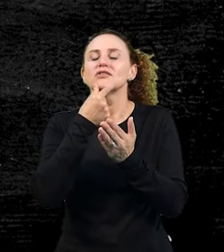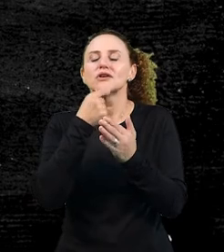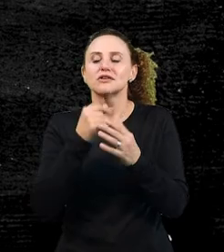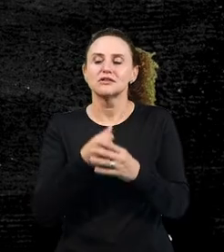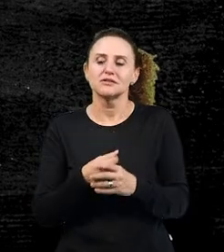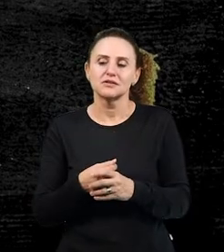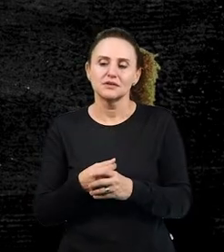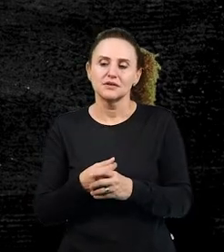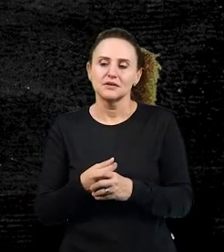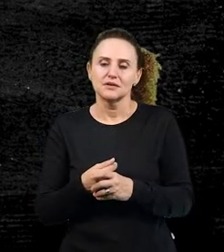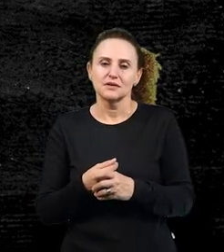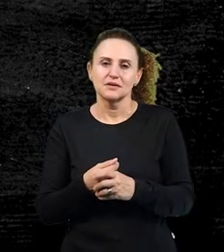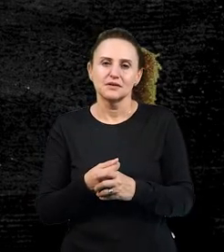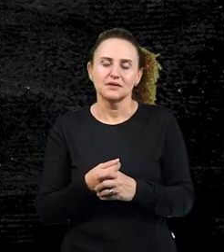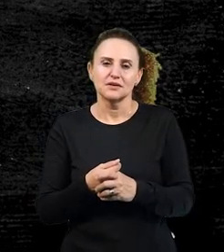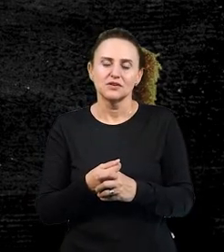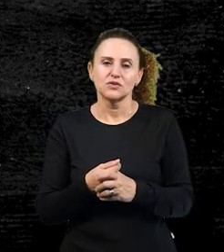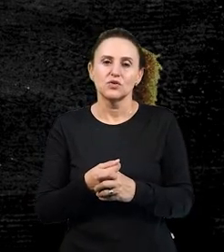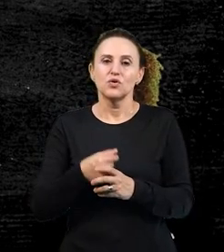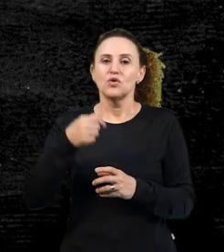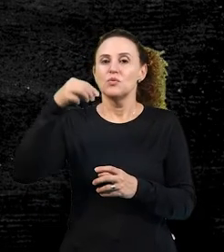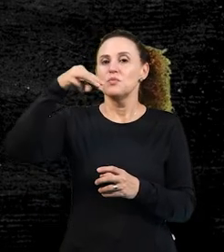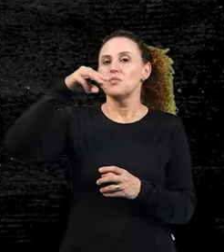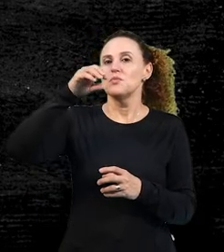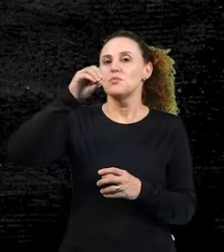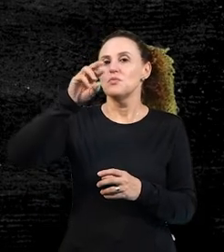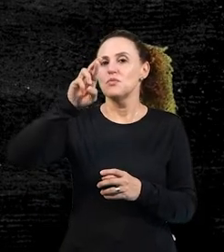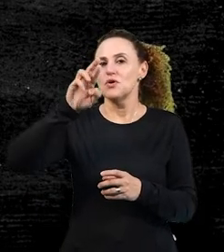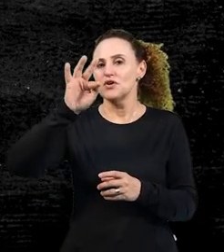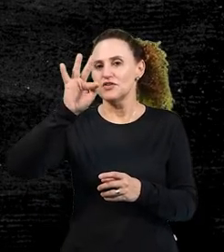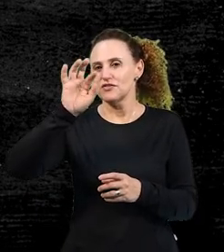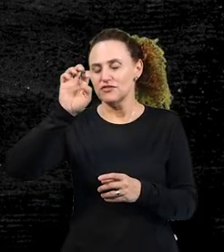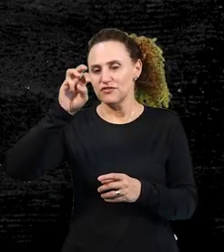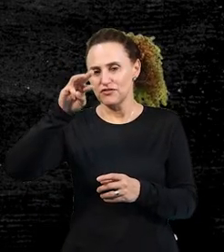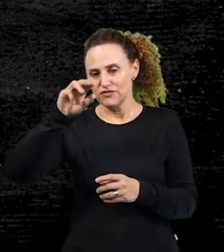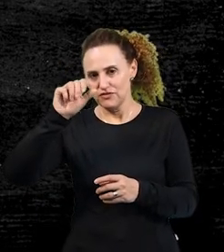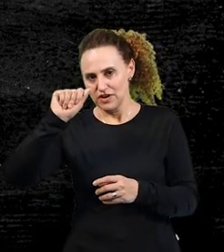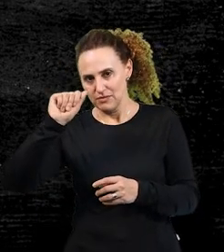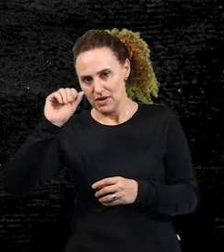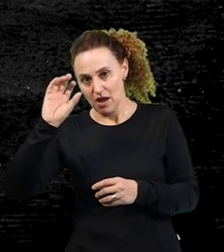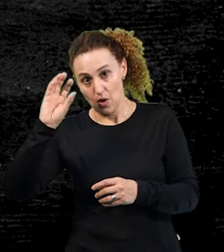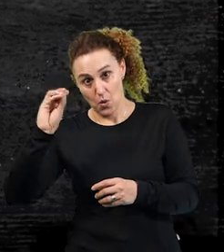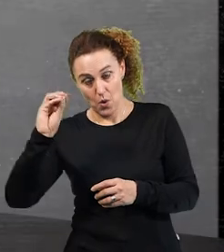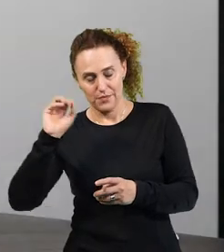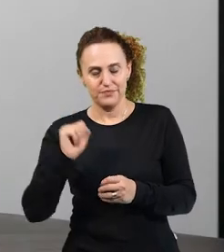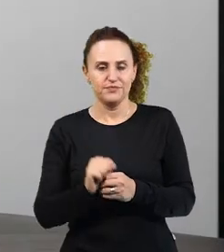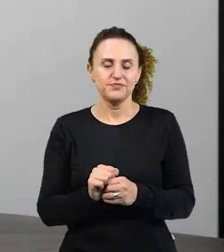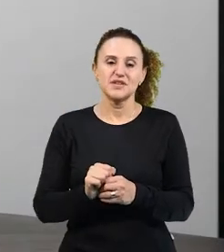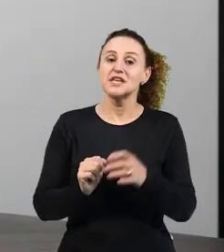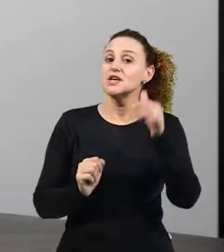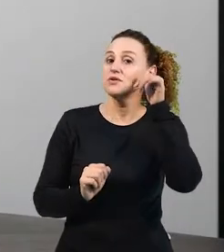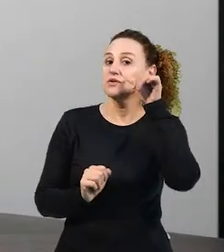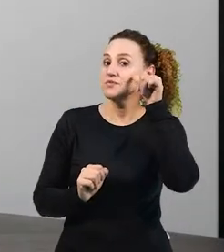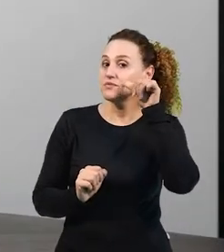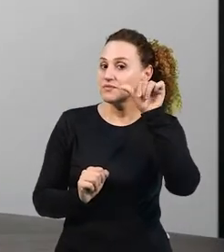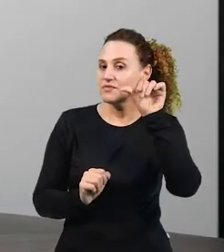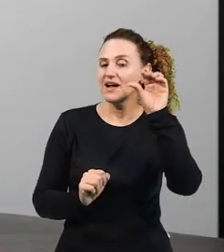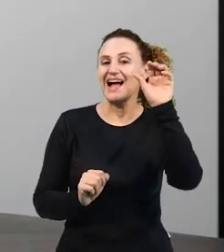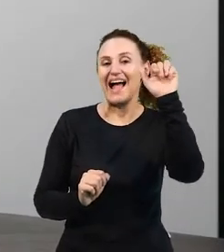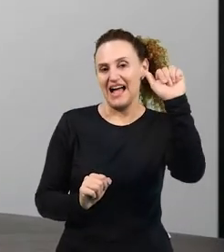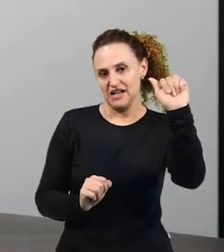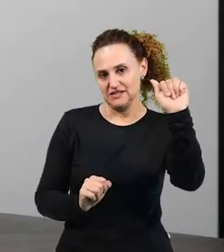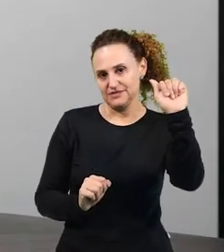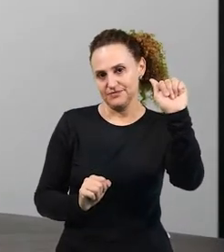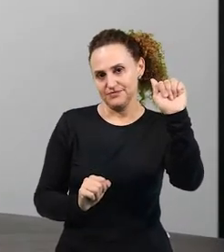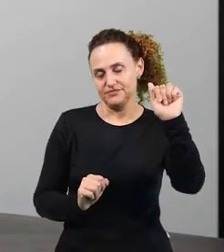vem com o morfema O, e aí o feminino com o morfema A. Só que nós